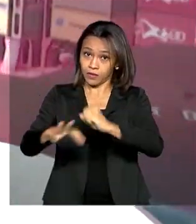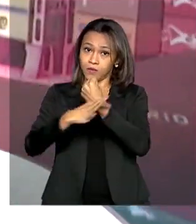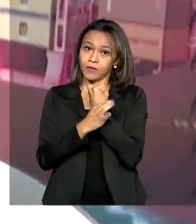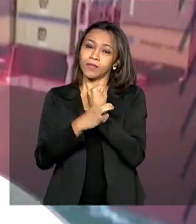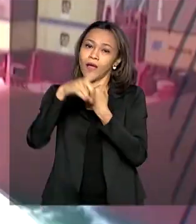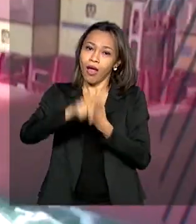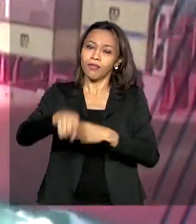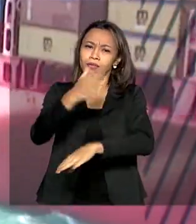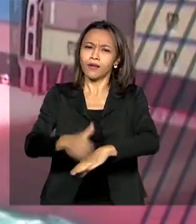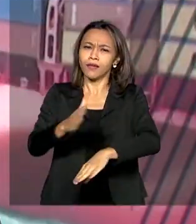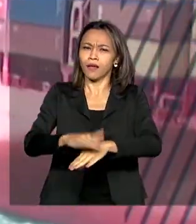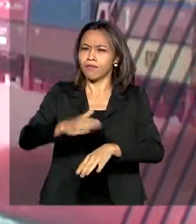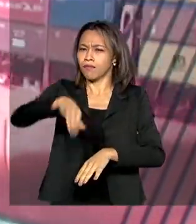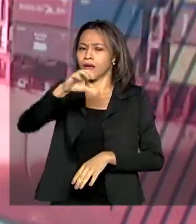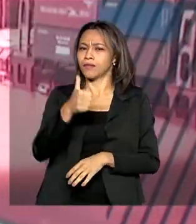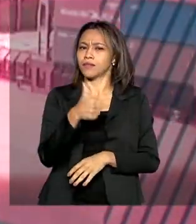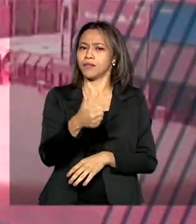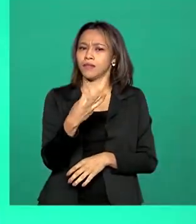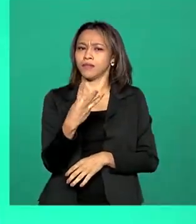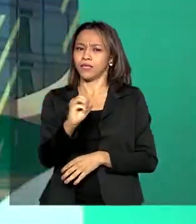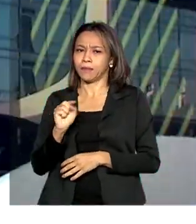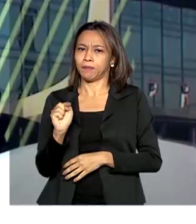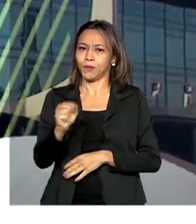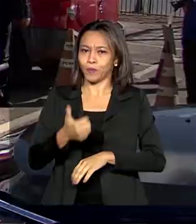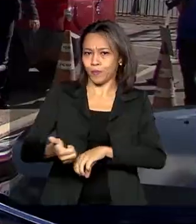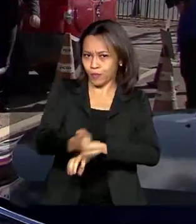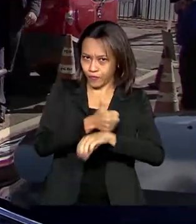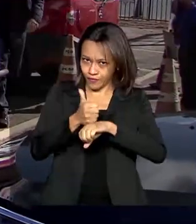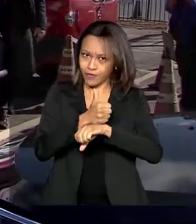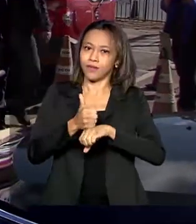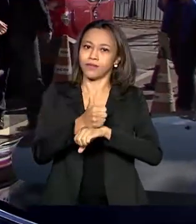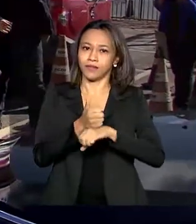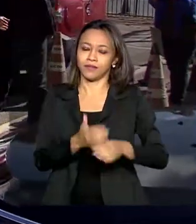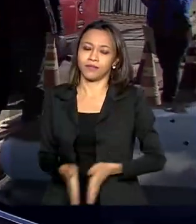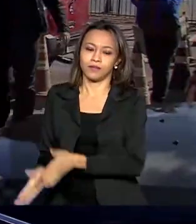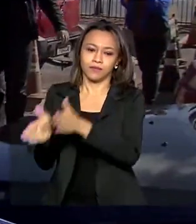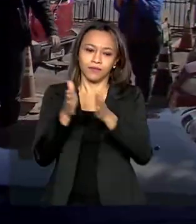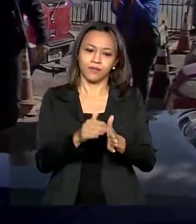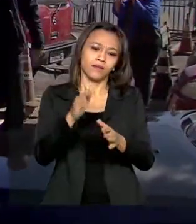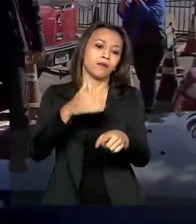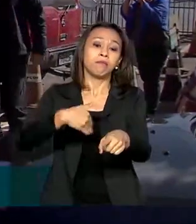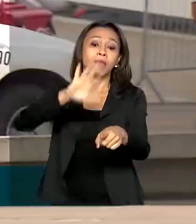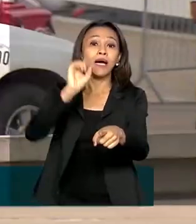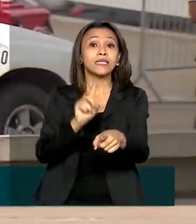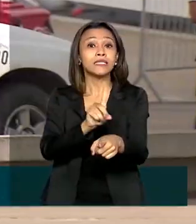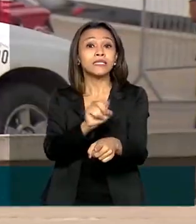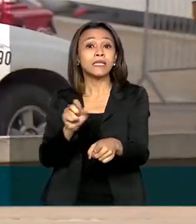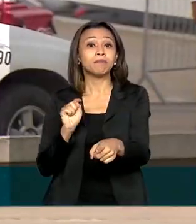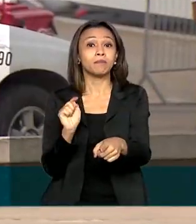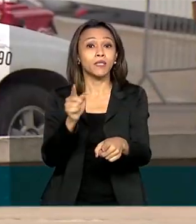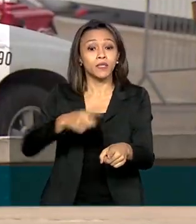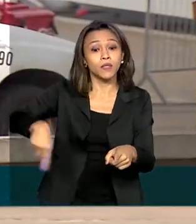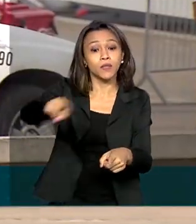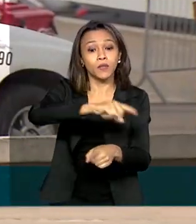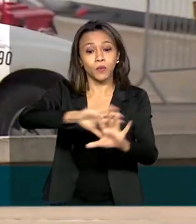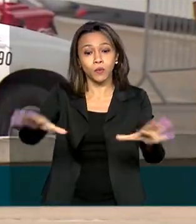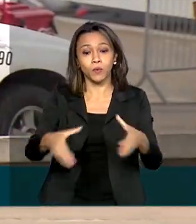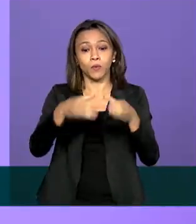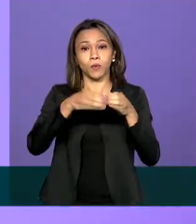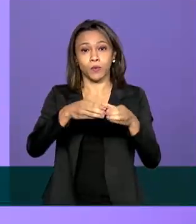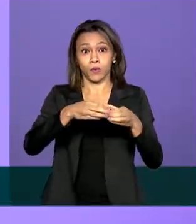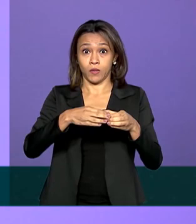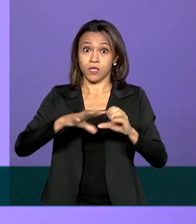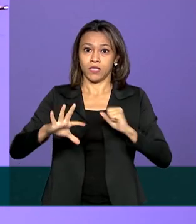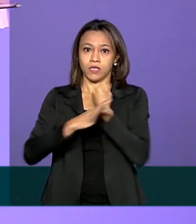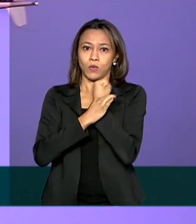mais de 130 mil profissionais. Mais de 100 mil agentes de segurança pública se